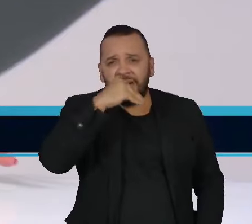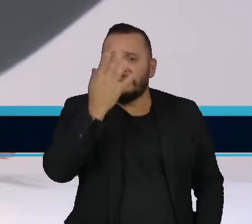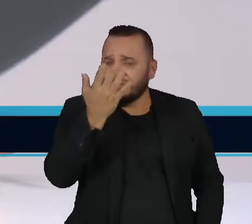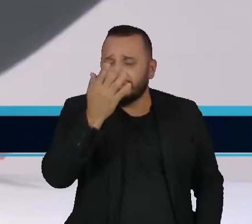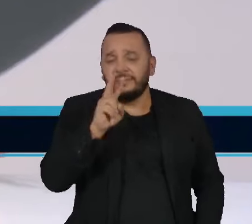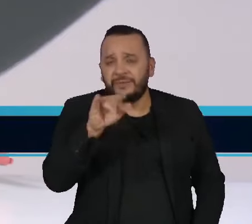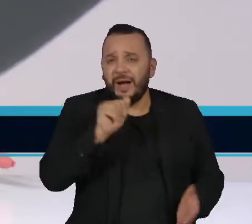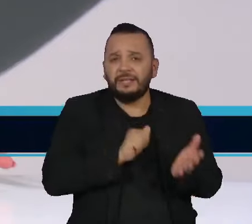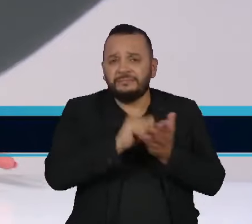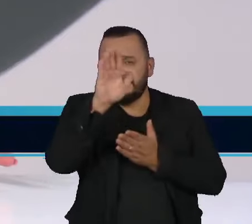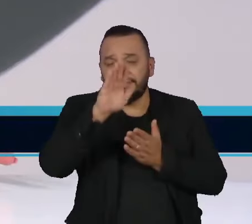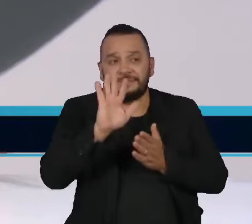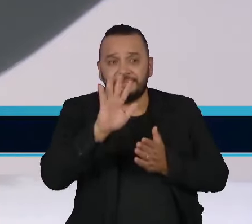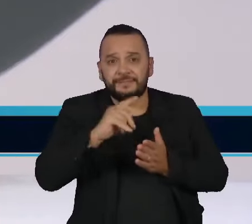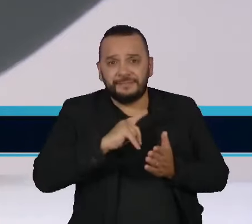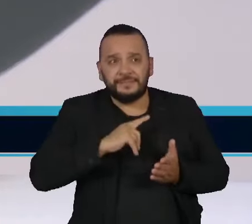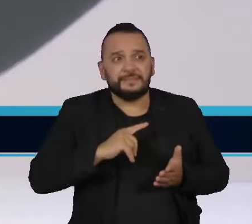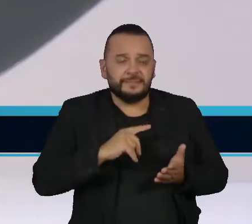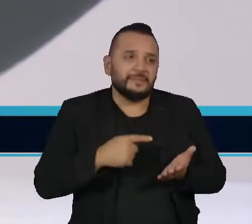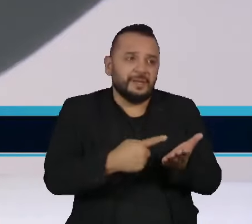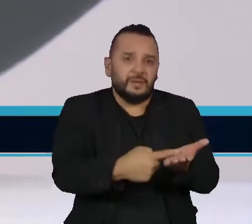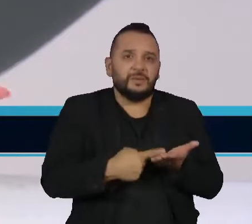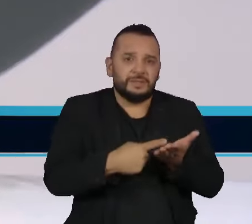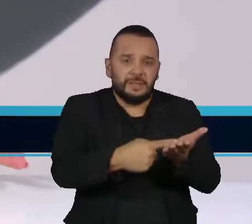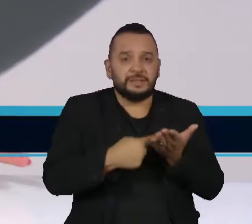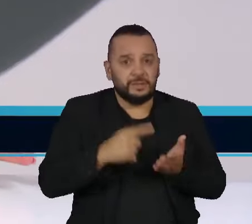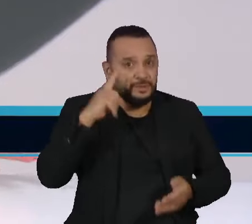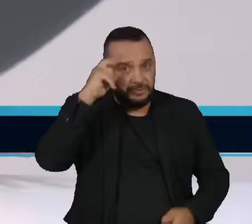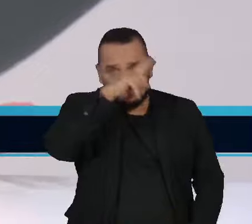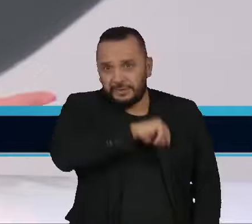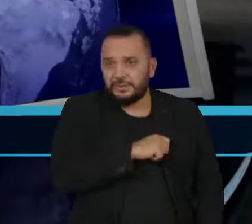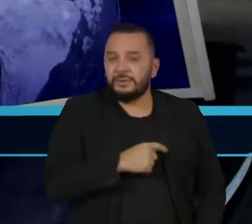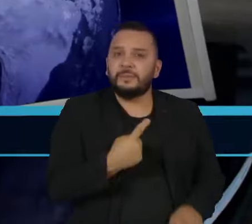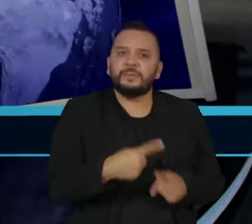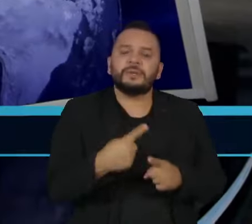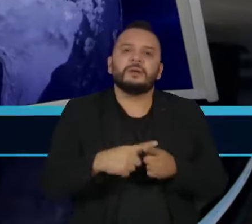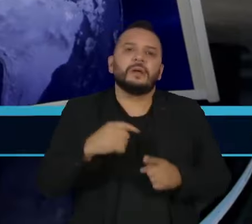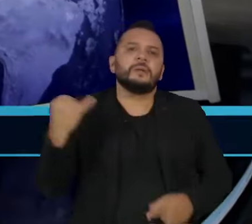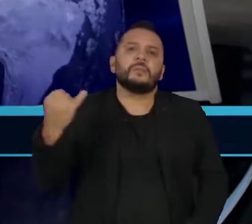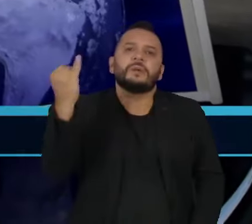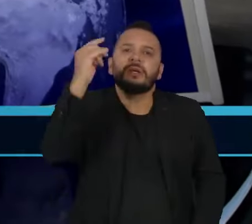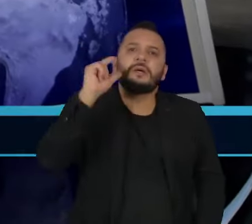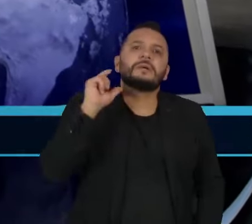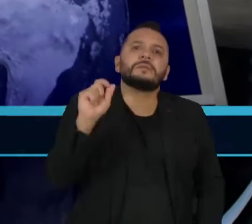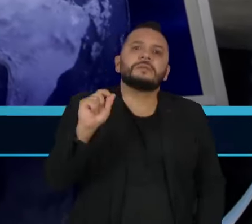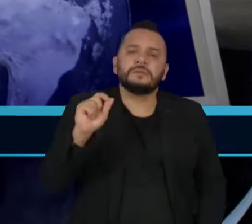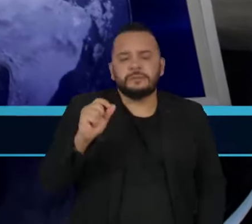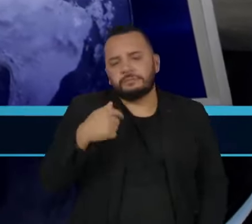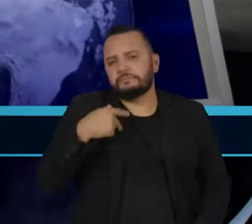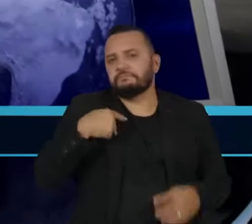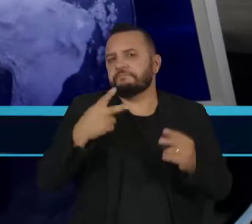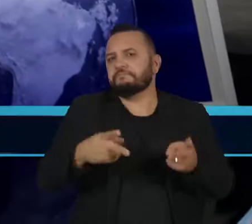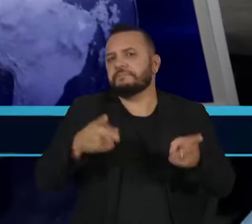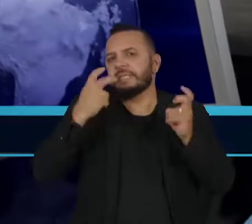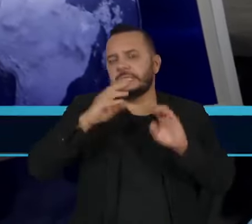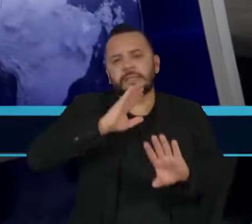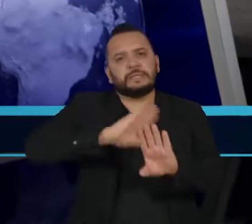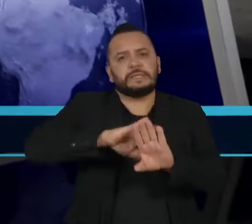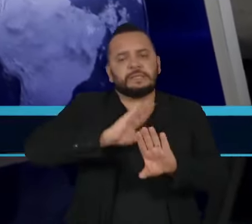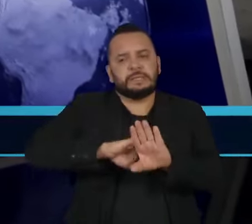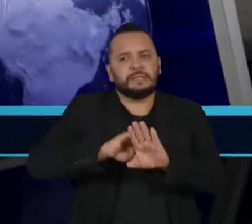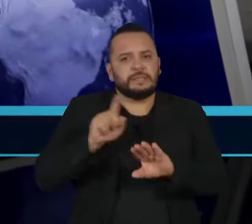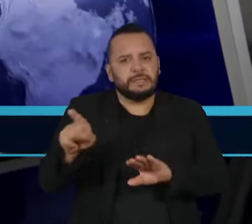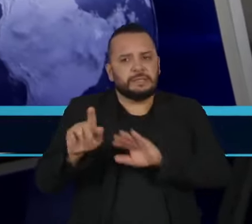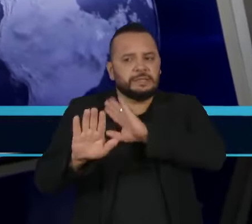negociação em si é muito salutária. Aliás, é importante que a gente veja algum tipo de intenção que ambos os lados